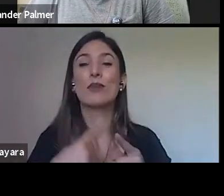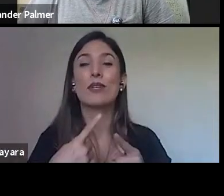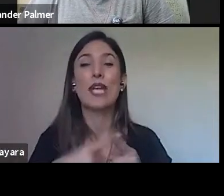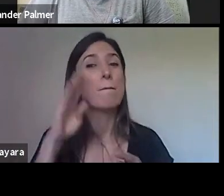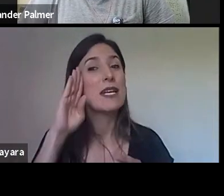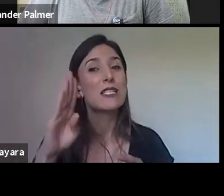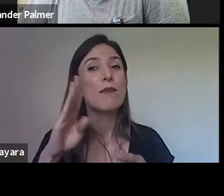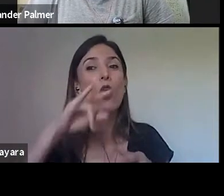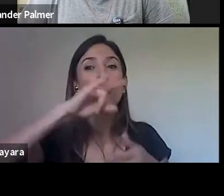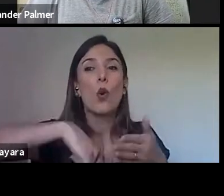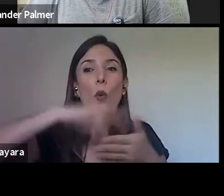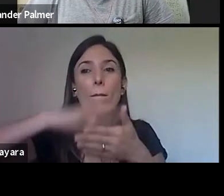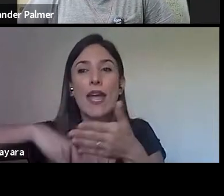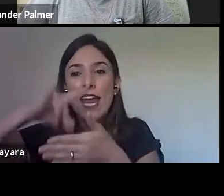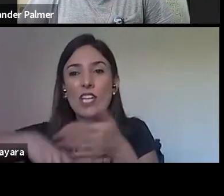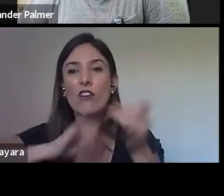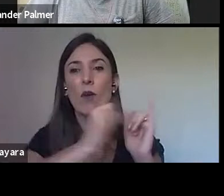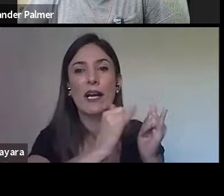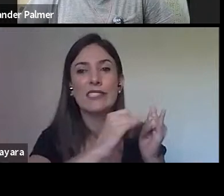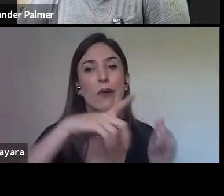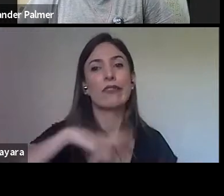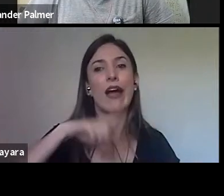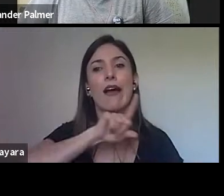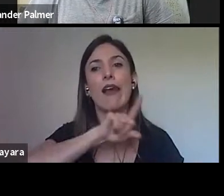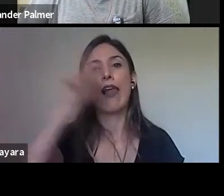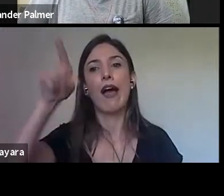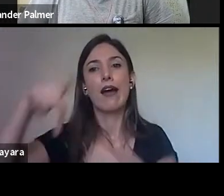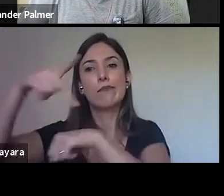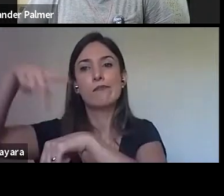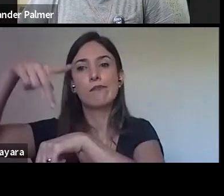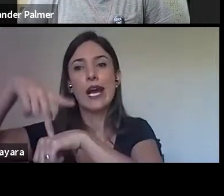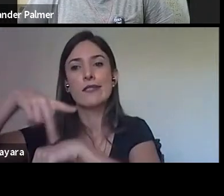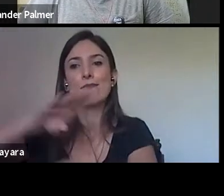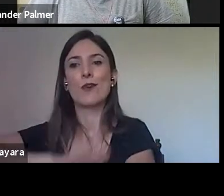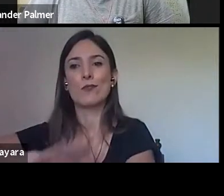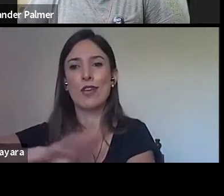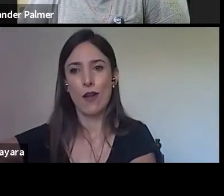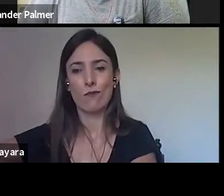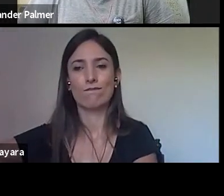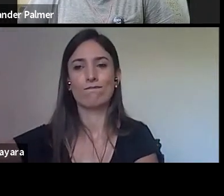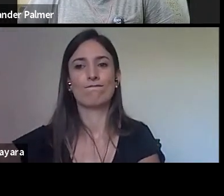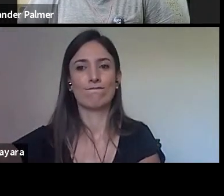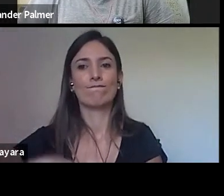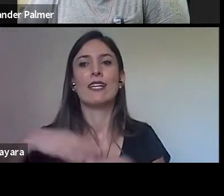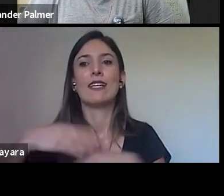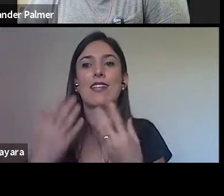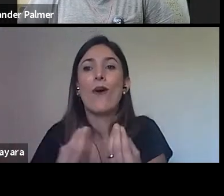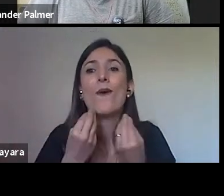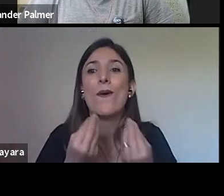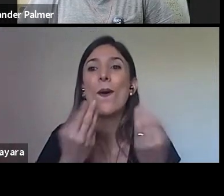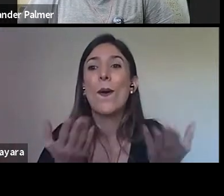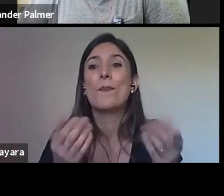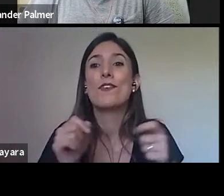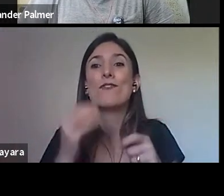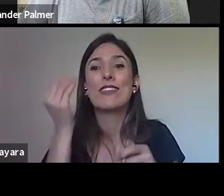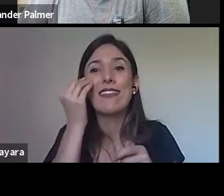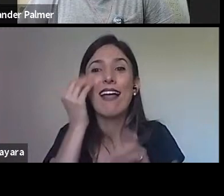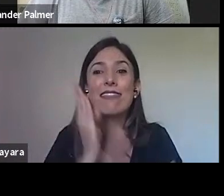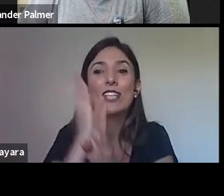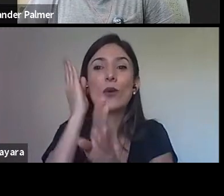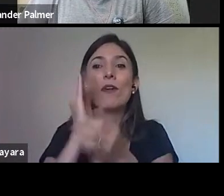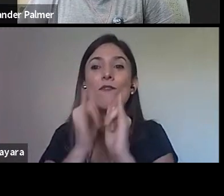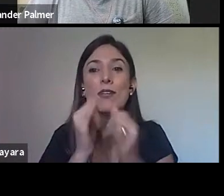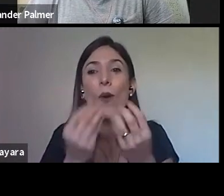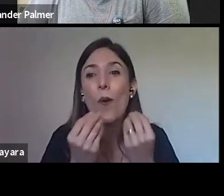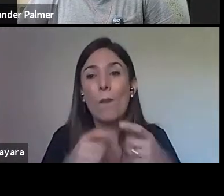né? Então, o acesso às fontes, muitas vezes, se faz via viagens, né? Então, vamos dizer